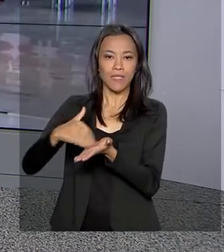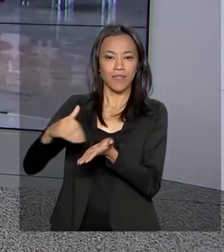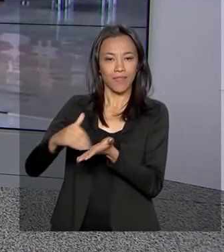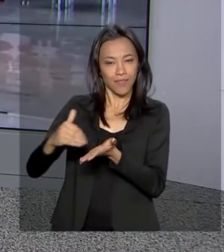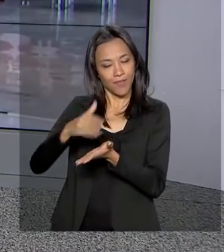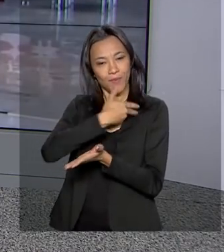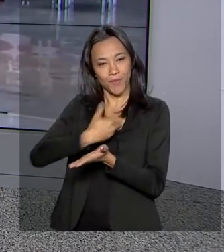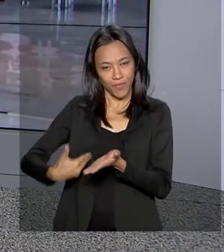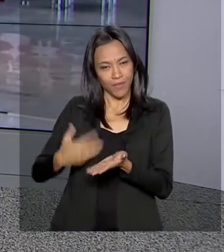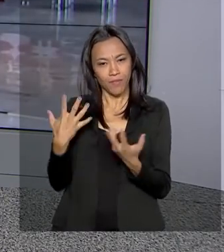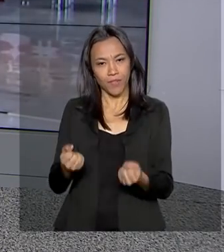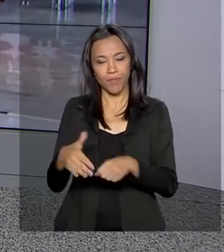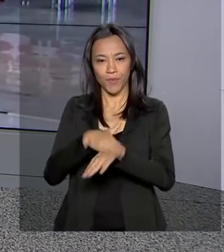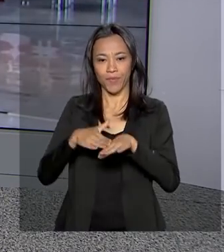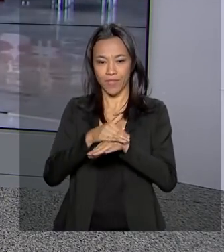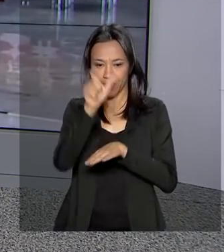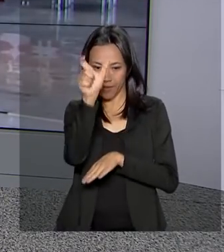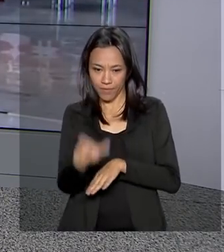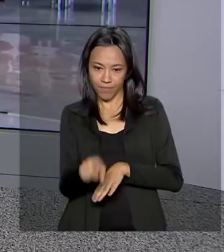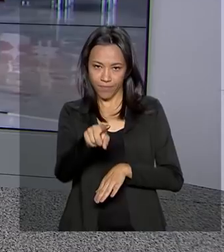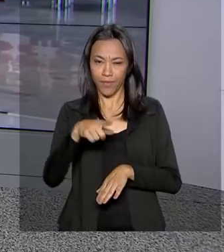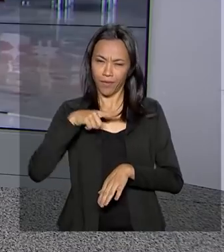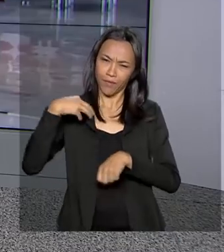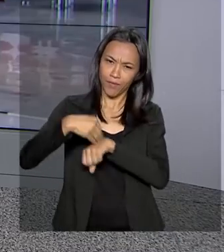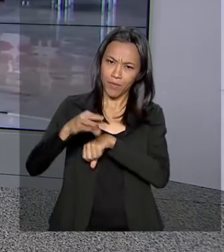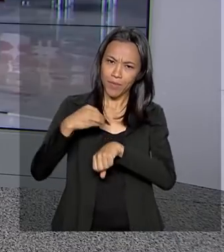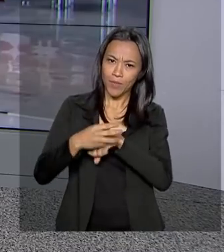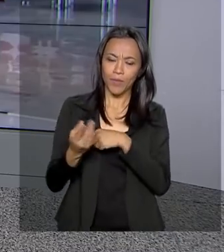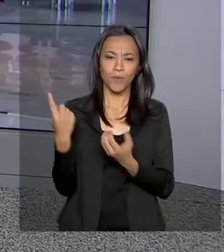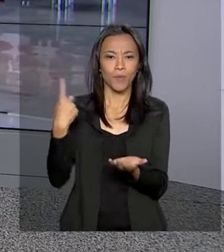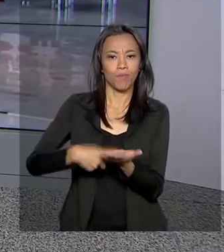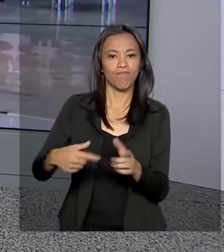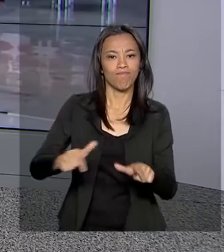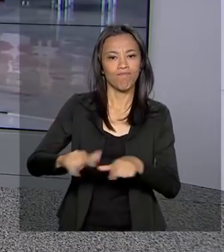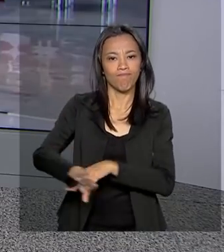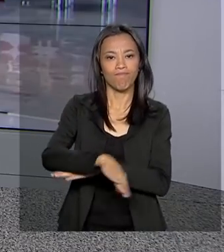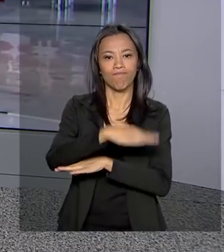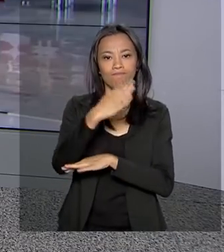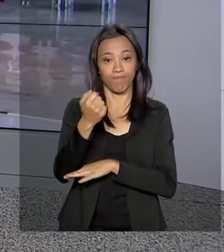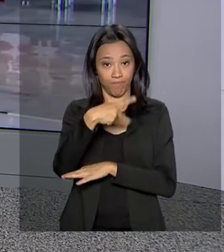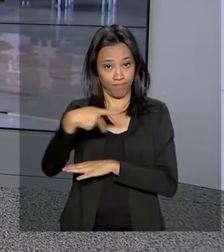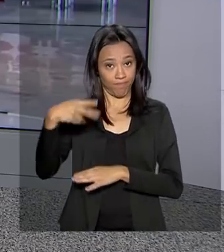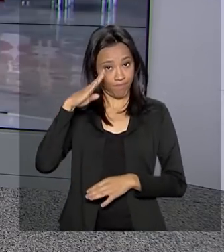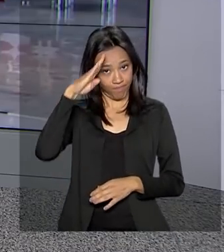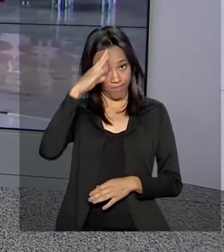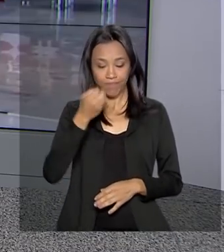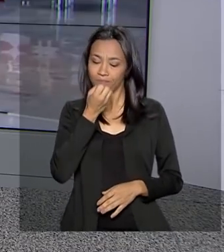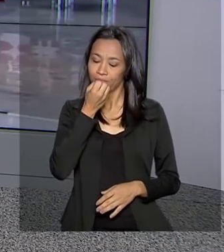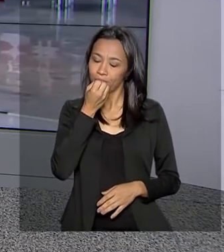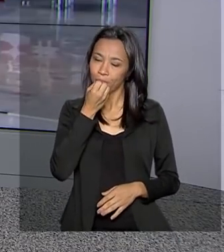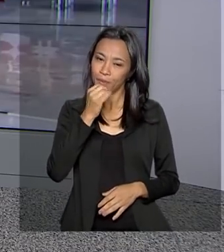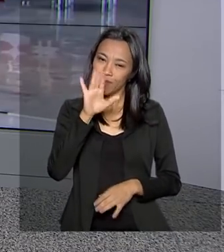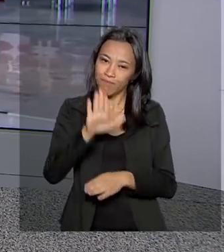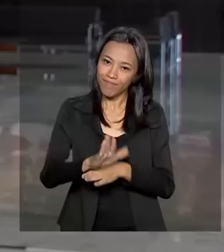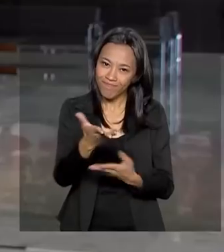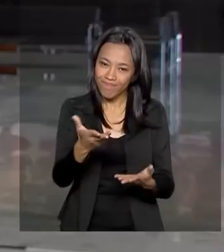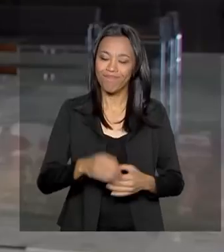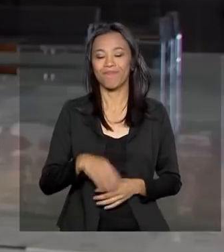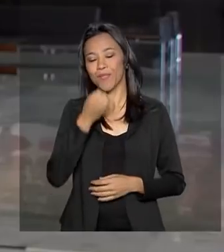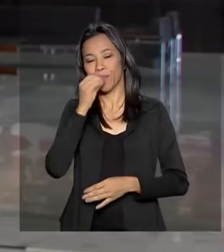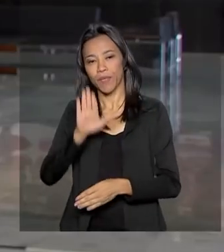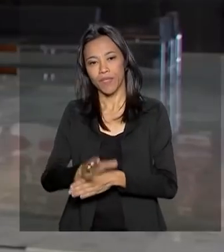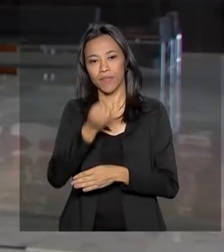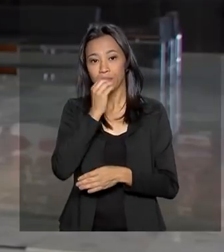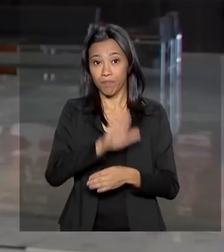com a repórter Luana Karen, que tem as informações da agenda do presidente. Oi, Luana, boa tarde para você. Olá, Roberto, boa tarde.